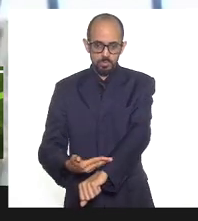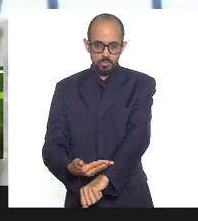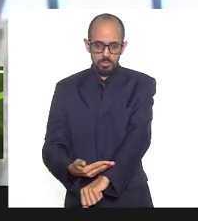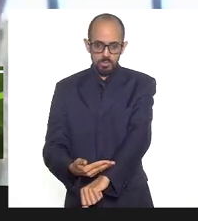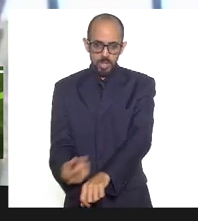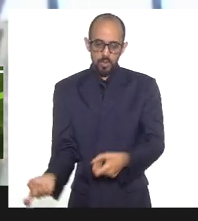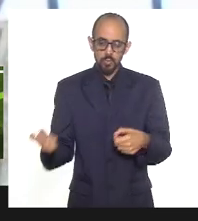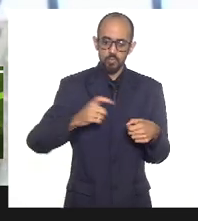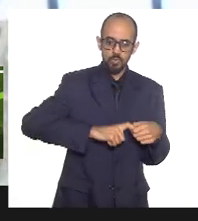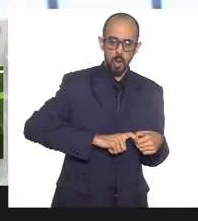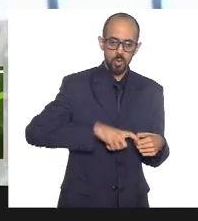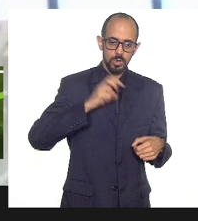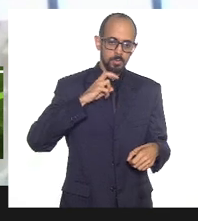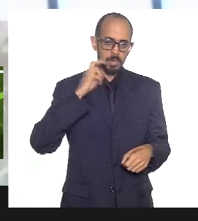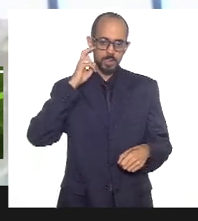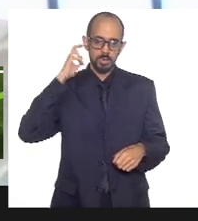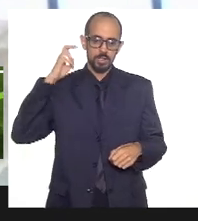tradições.